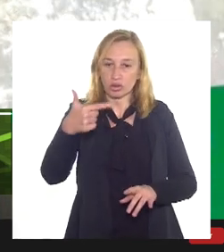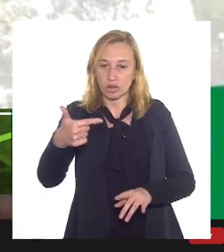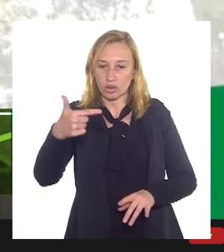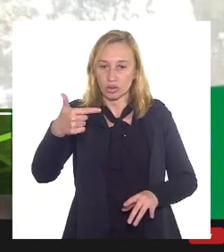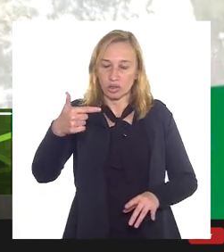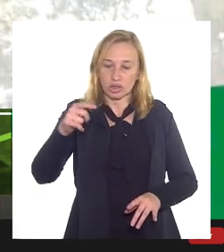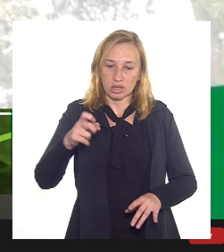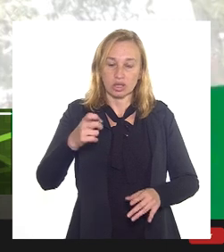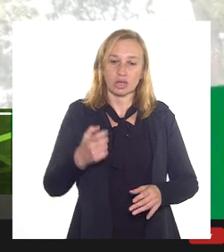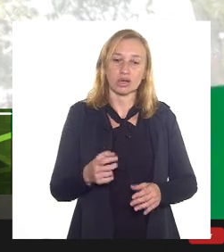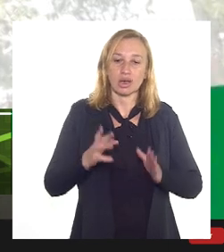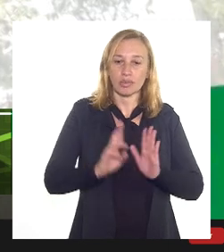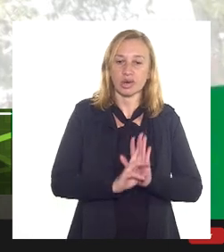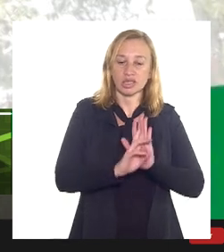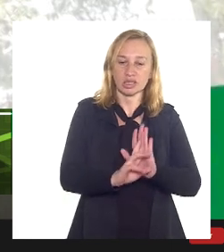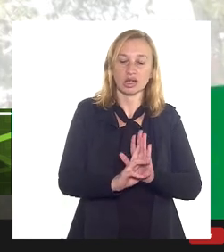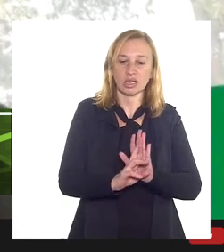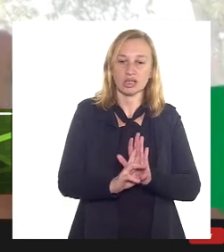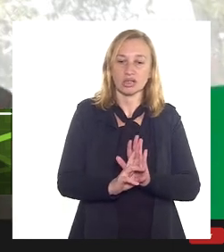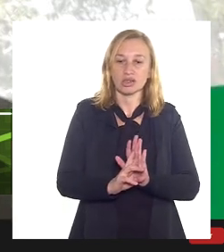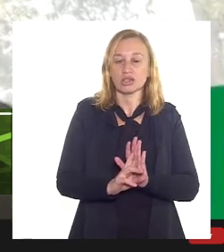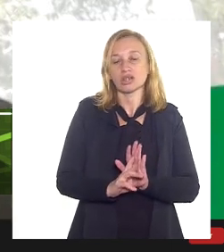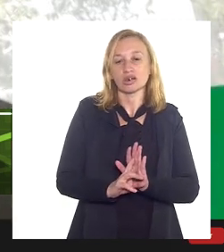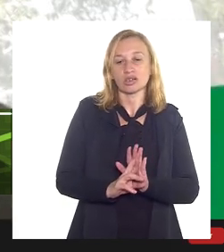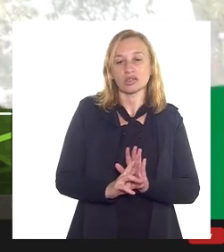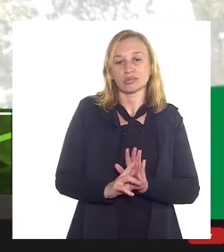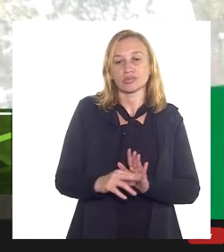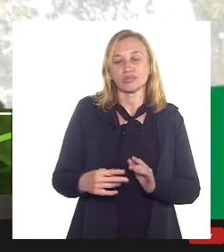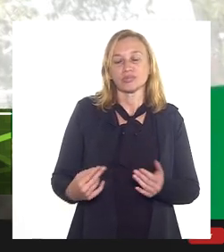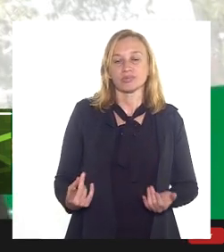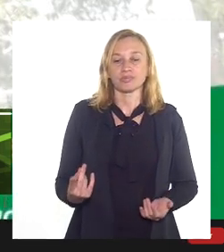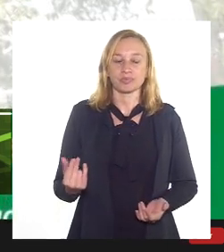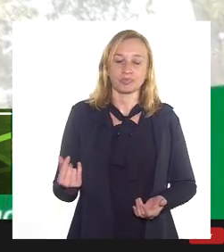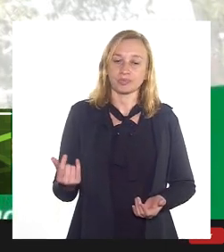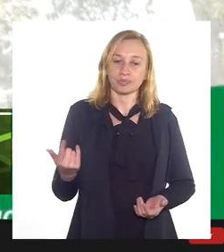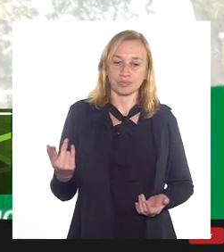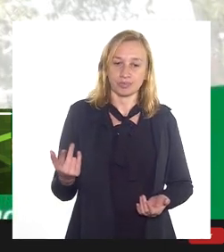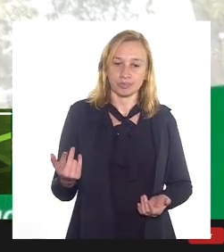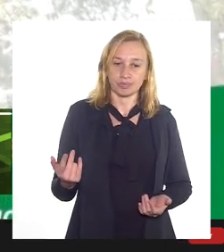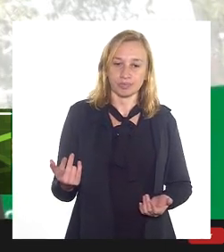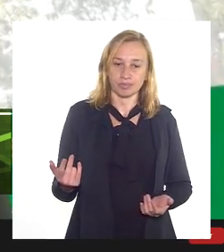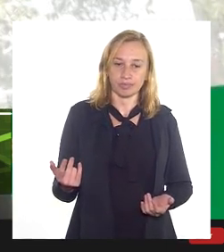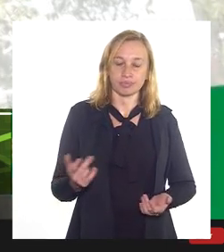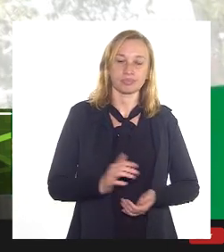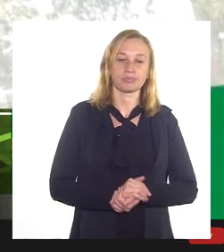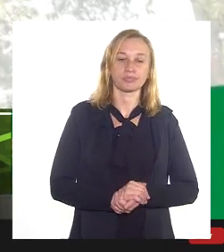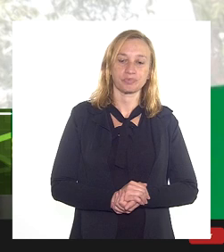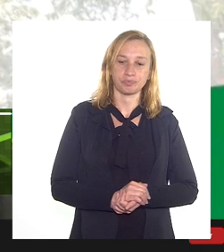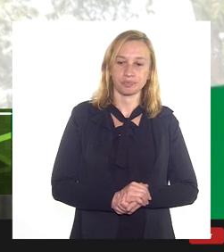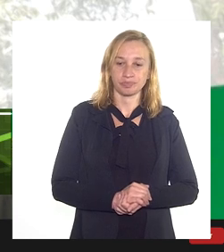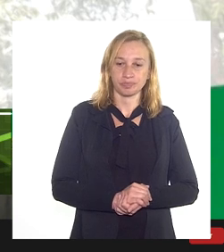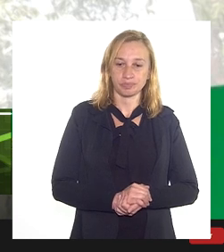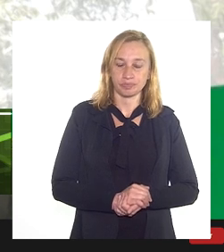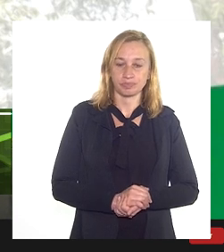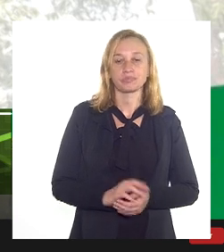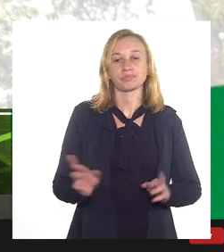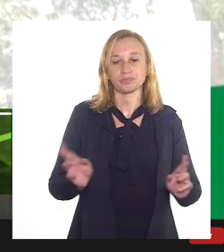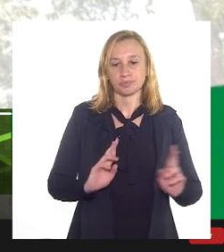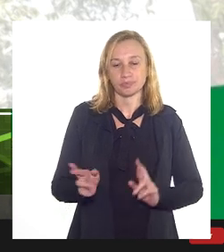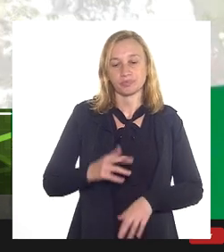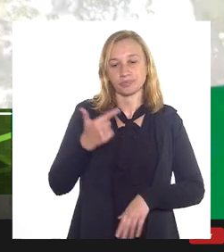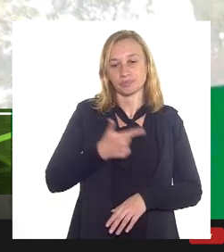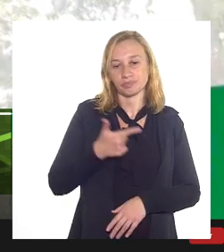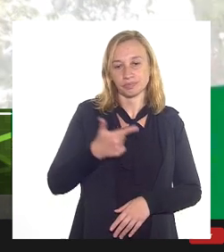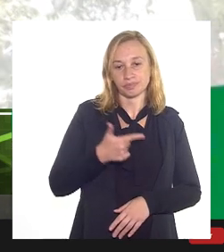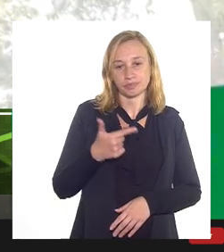representar valores associados ou dissociados da Petrobras, eles não teriam reflexos na PE. Com relação à segunda